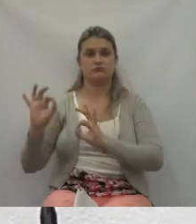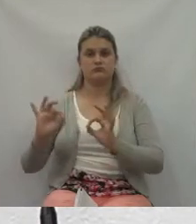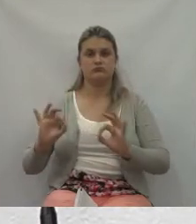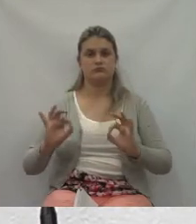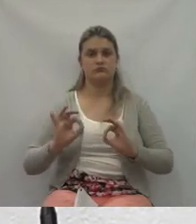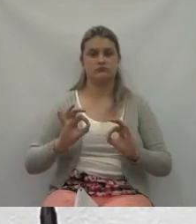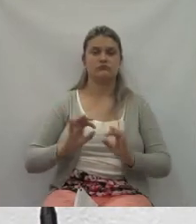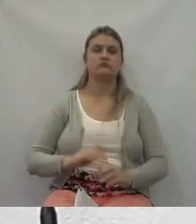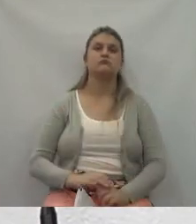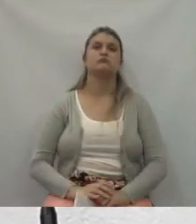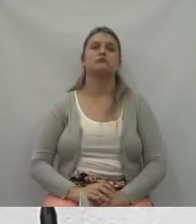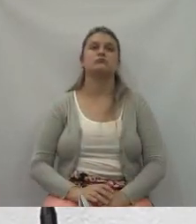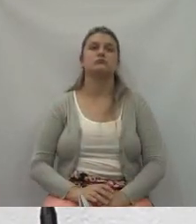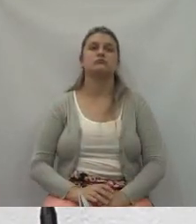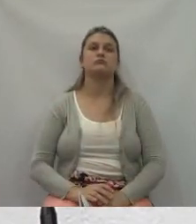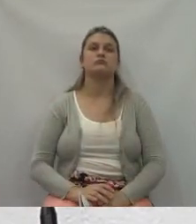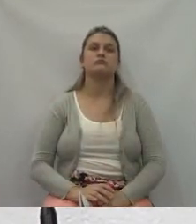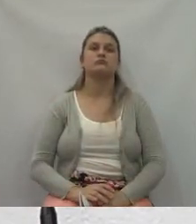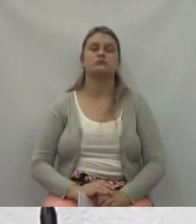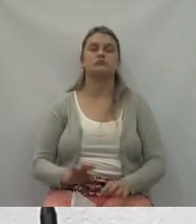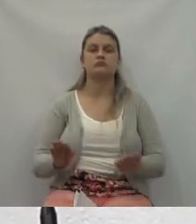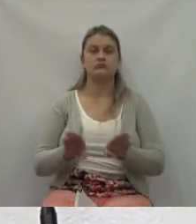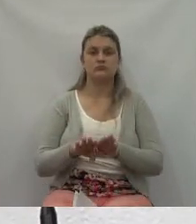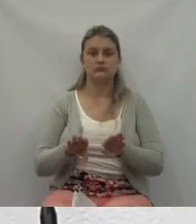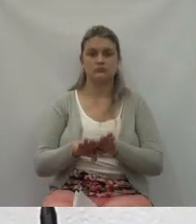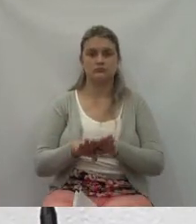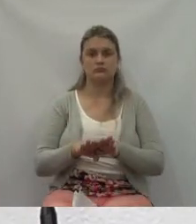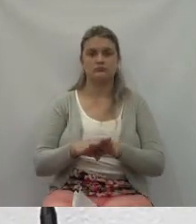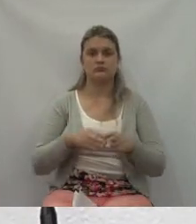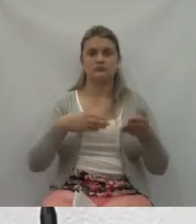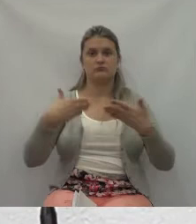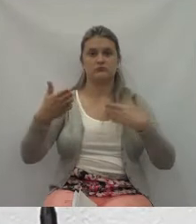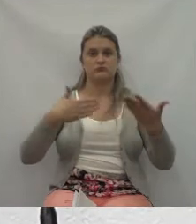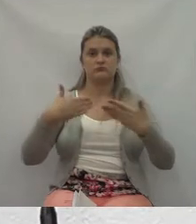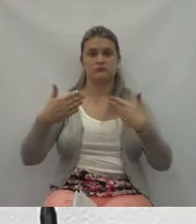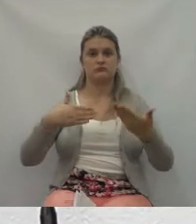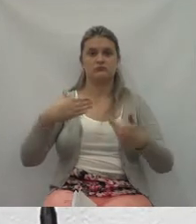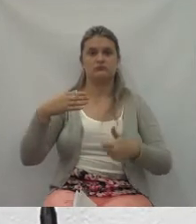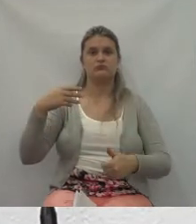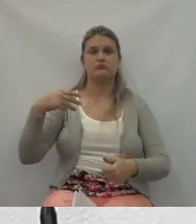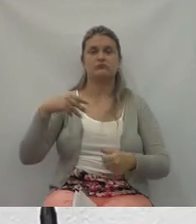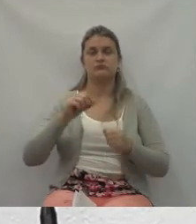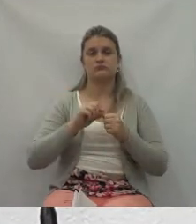E o intercâmbio positivo, muito salutar com o judiciário,